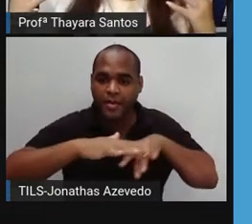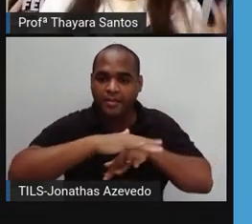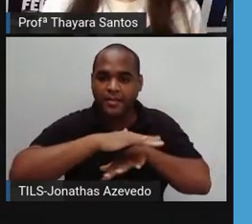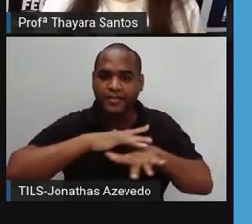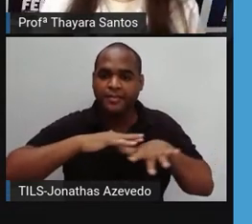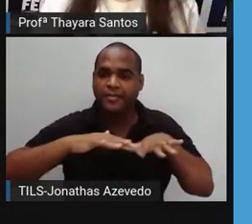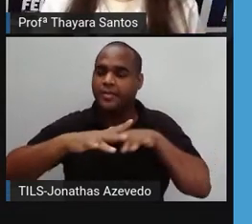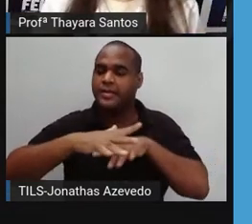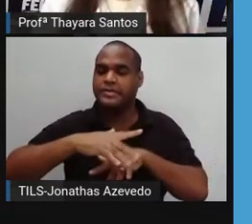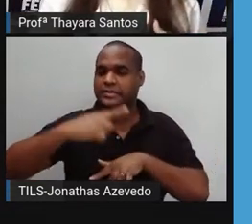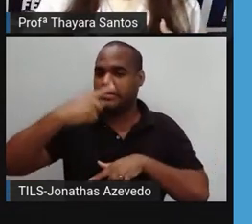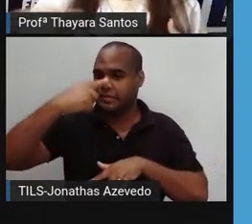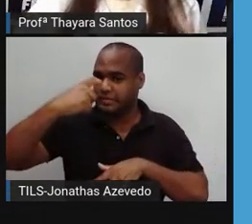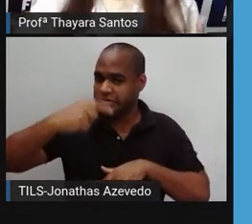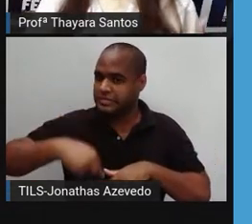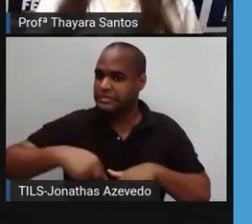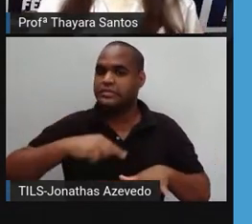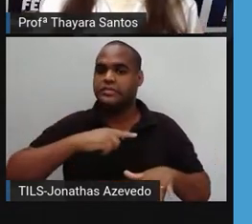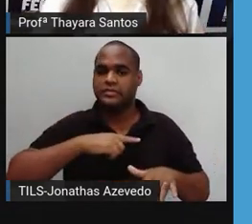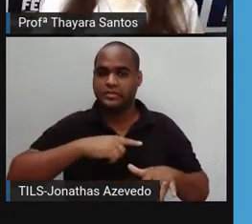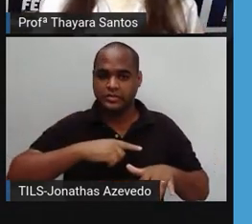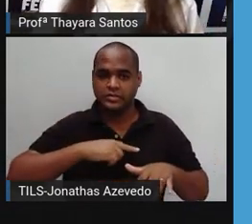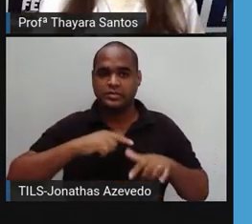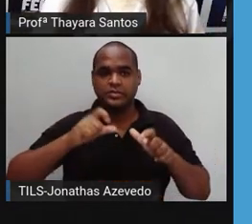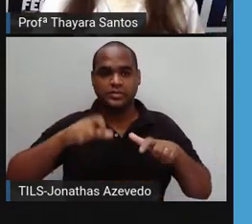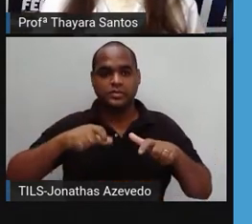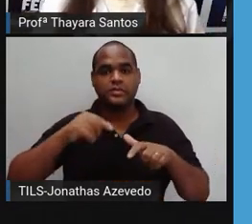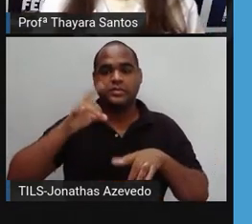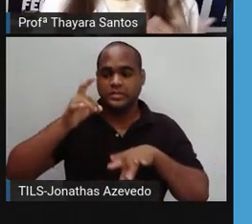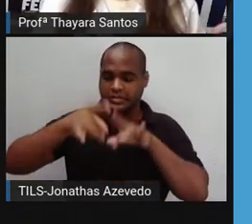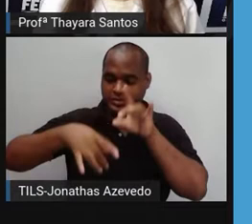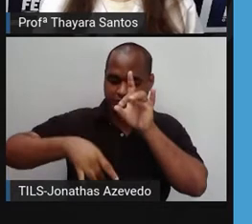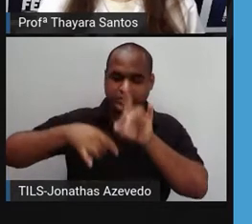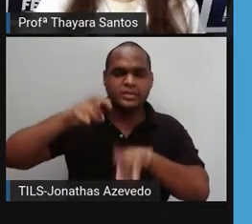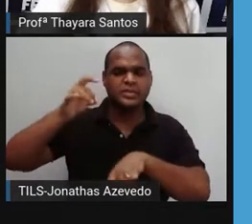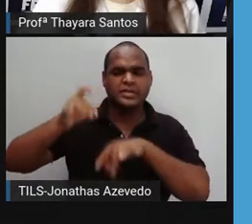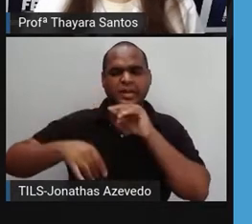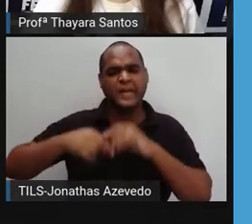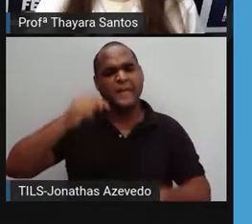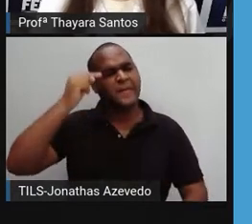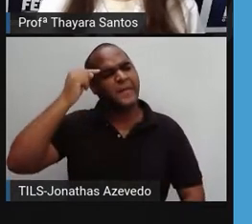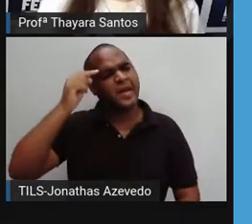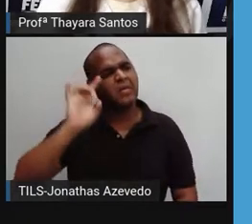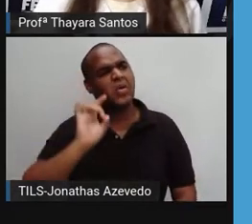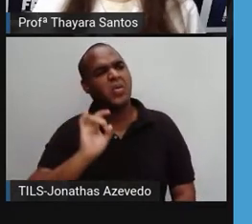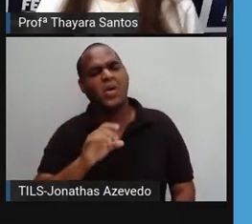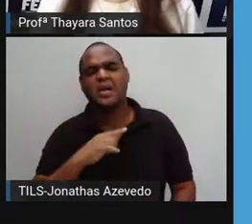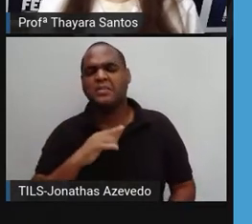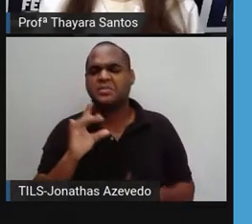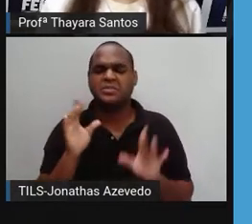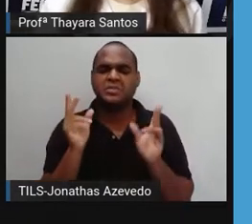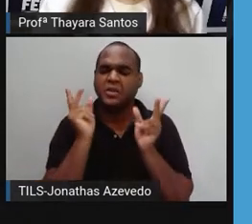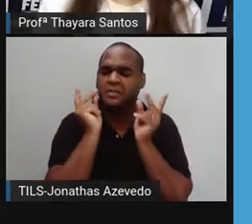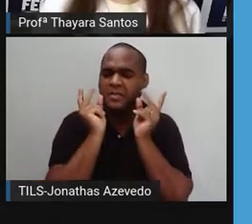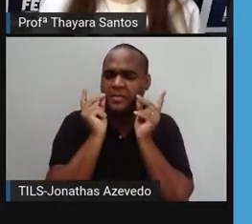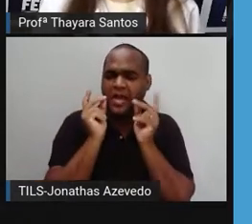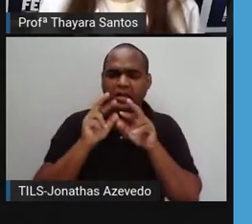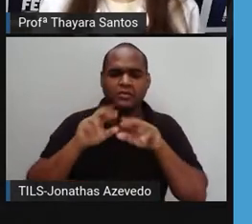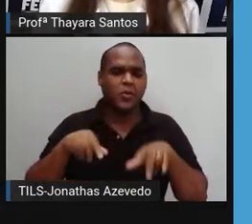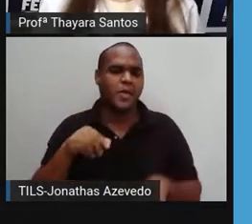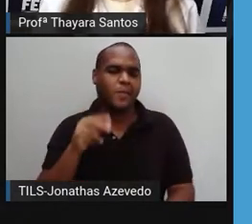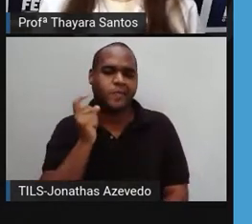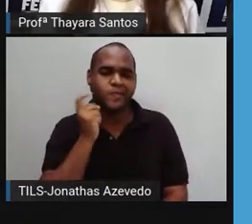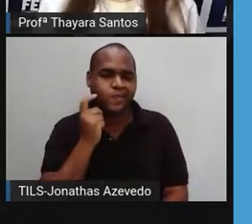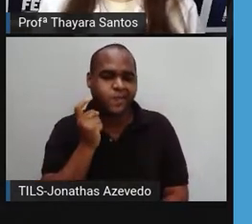Tudo isso é lixo que a gente descarta lá no ambiente de forma inadequada e pensa, ah, não, é só uma embalagem de bala